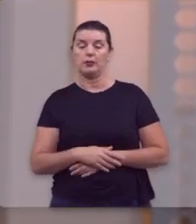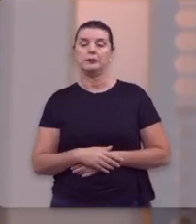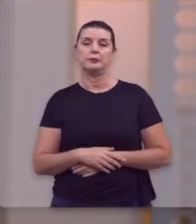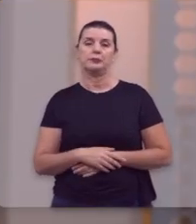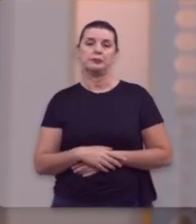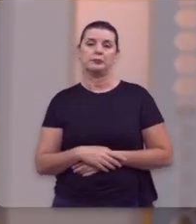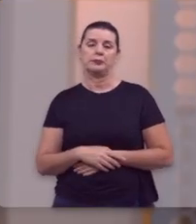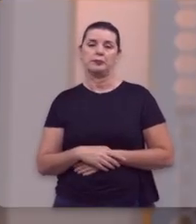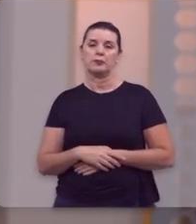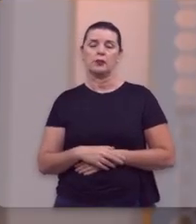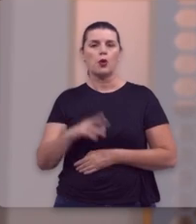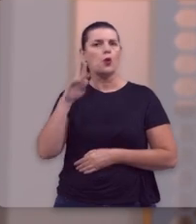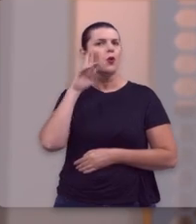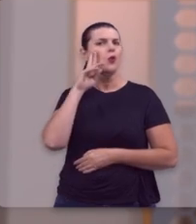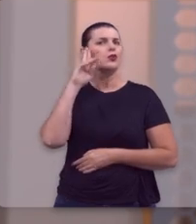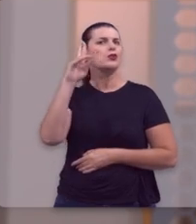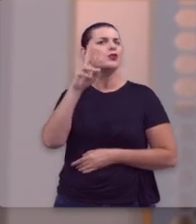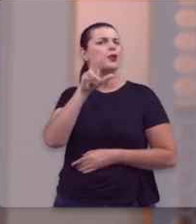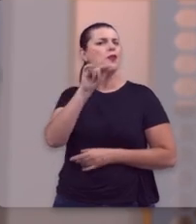Agora note,